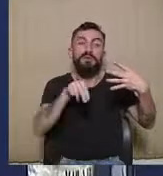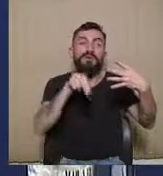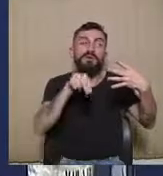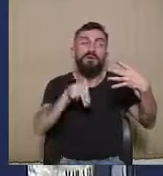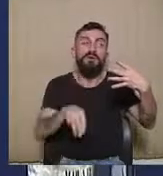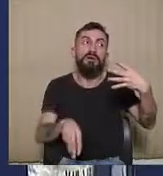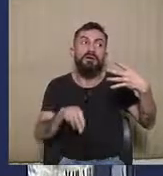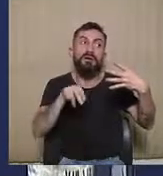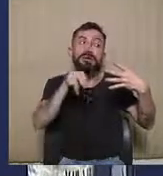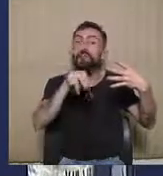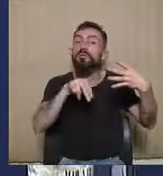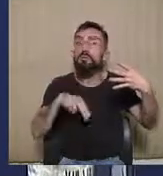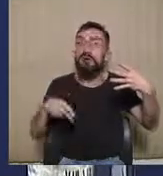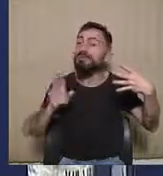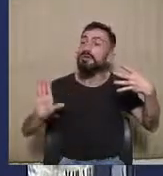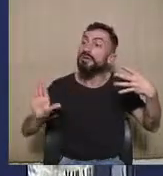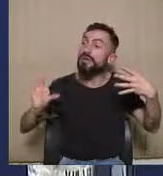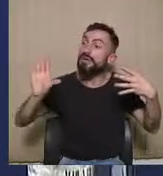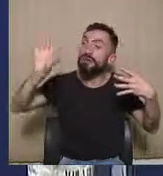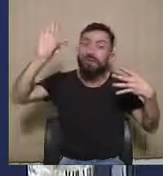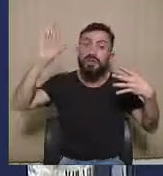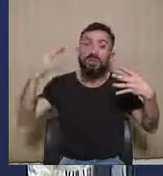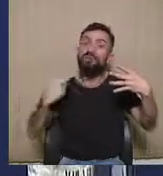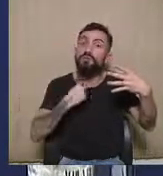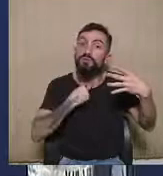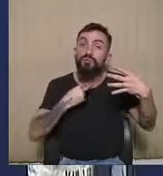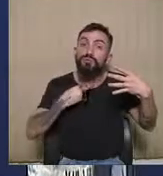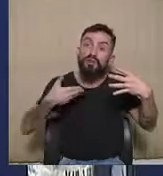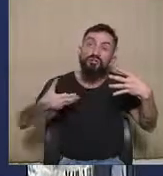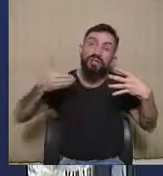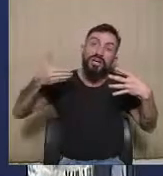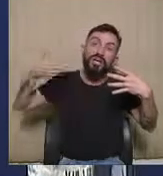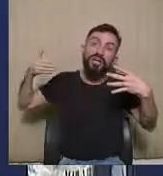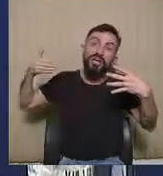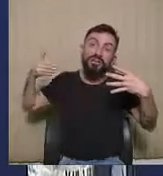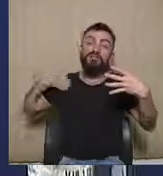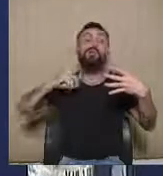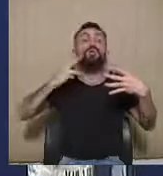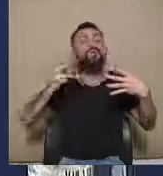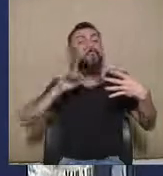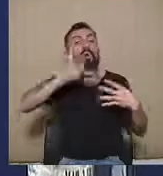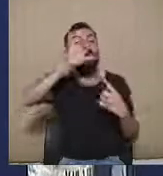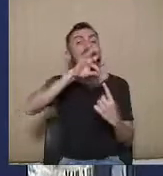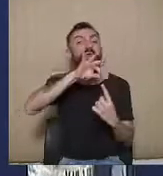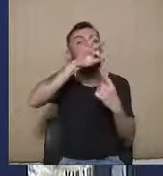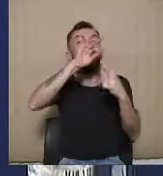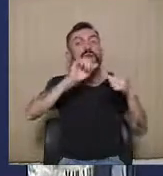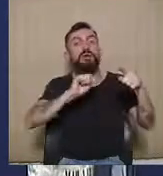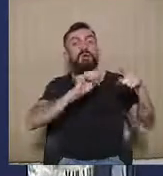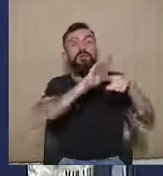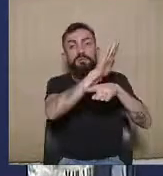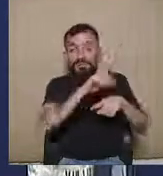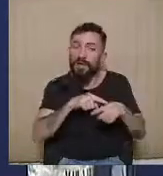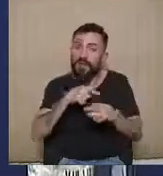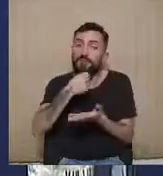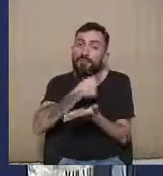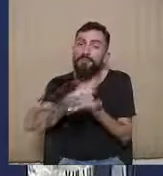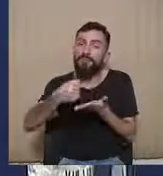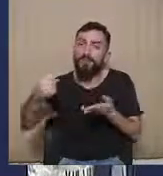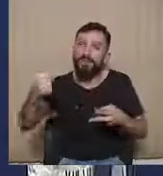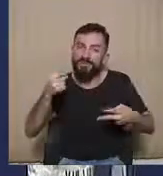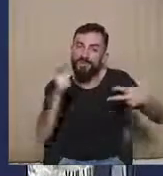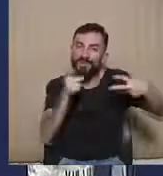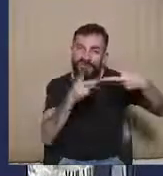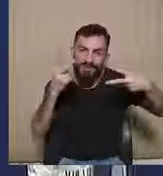ineligibilidades que fossem supervenientes ou que tivesse índole constitucional. Outra expressão aqui do princípio da preclusão. Todas as